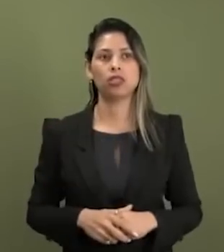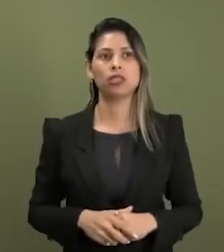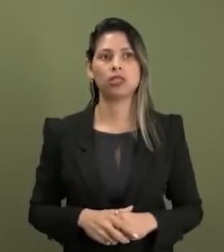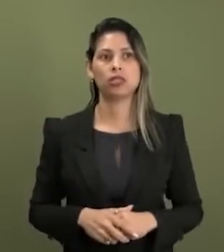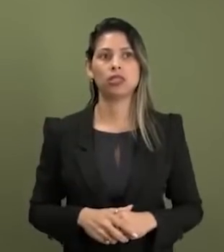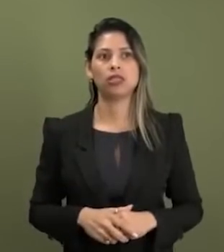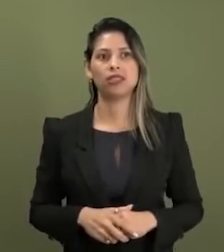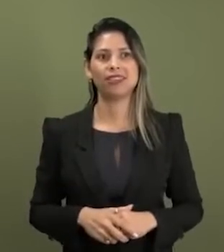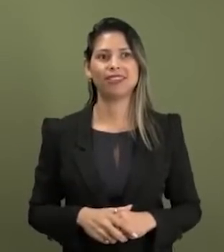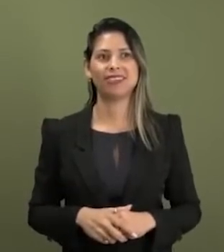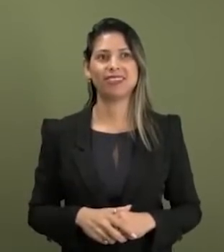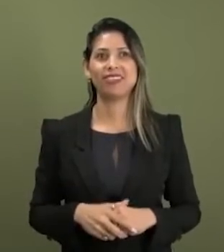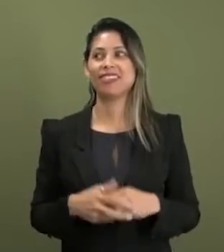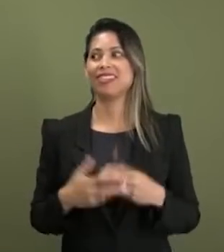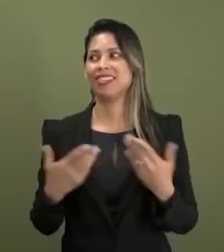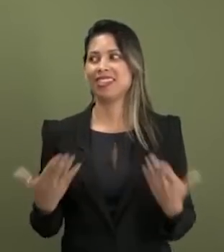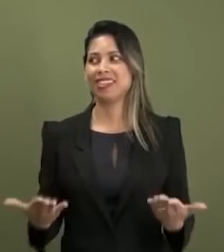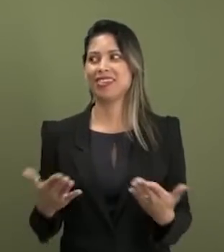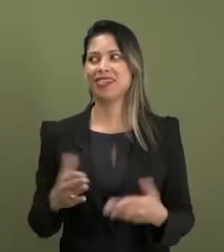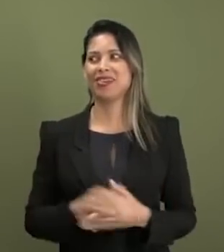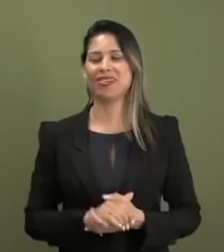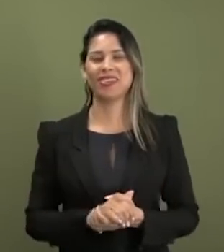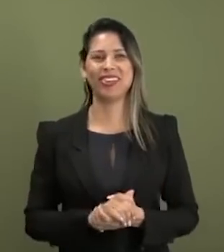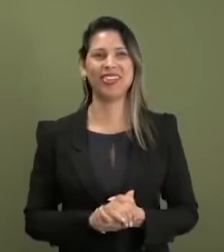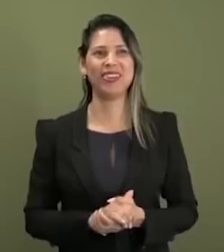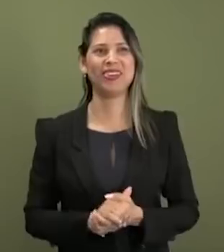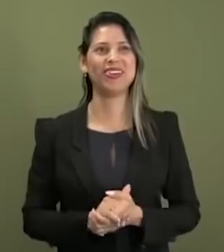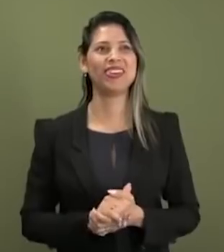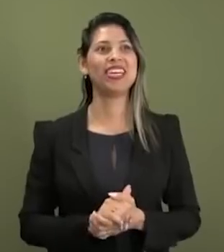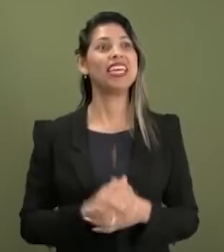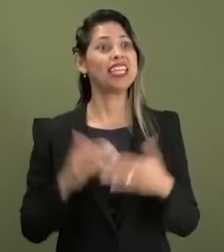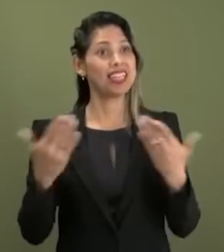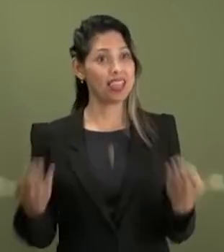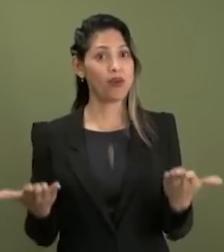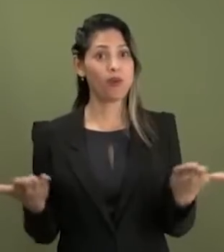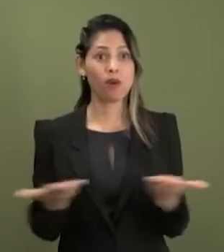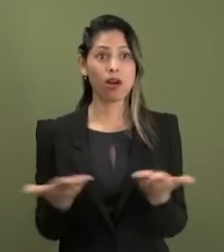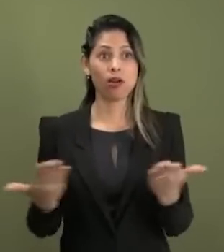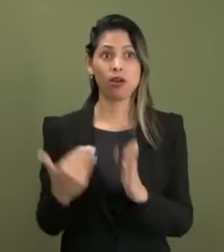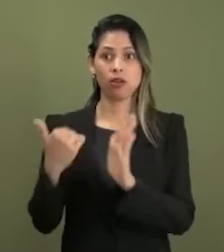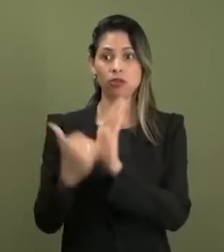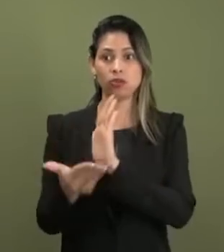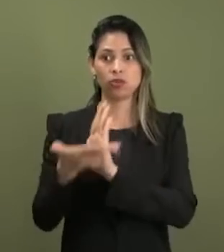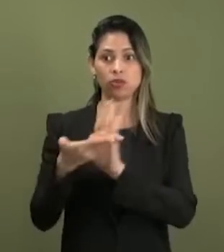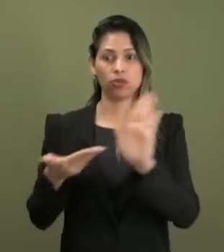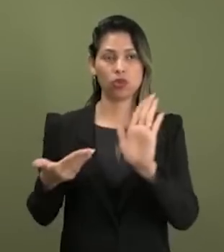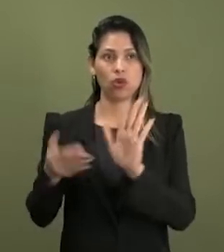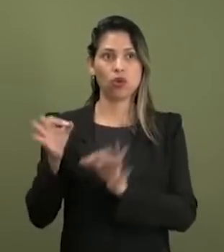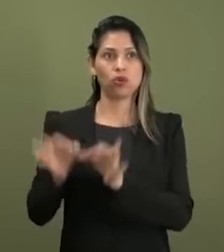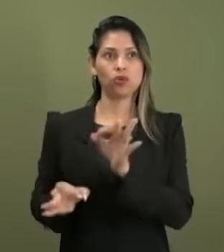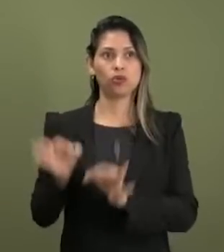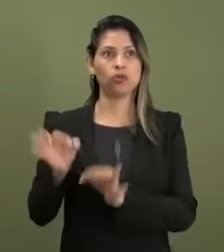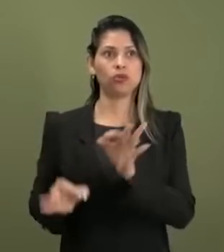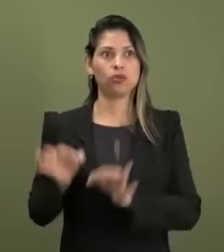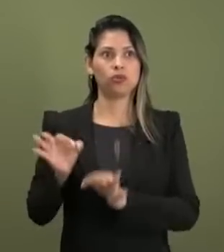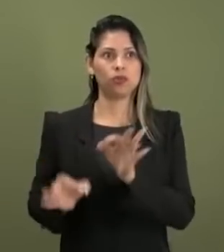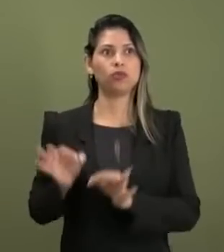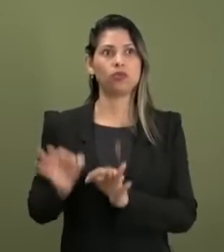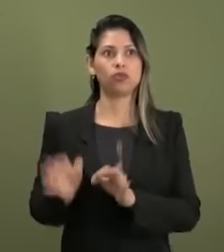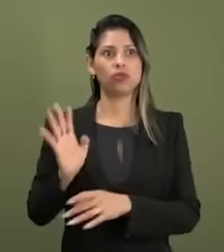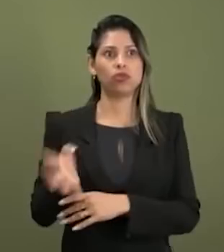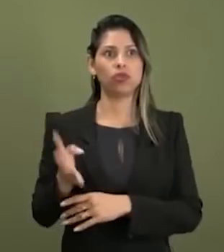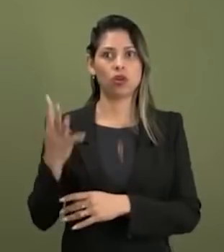E, de fato, eu soube agora da suspensão do julgamento pelo Supremo Tribunal Federal, já com quatro